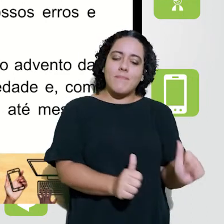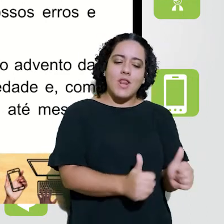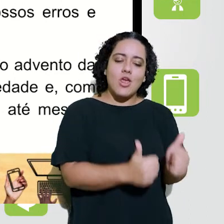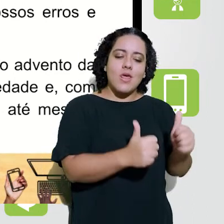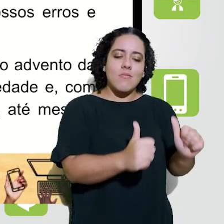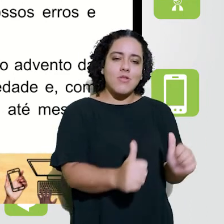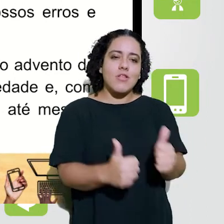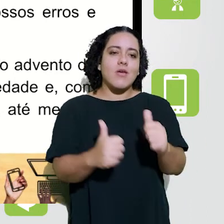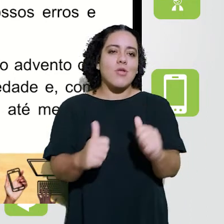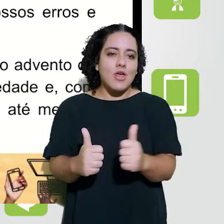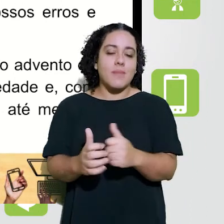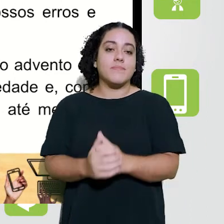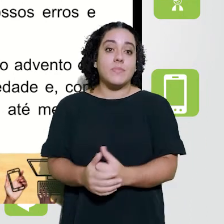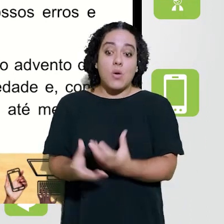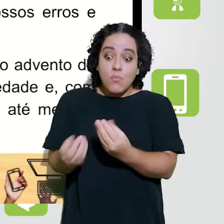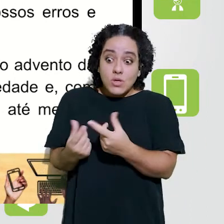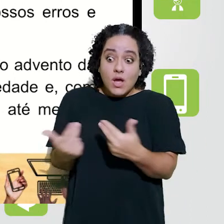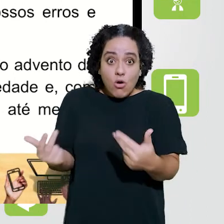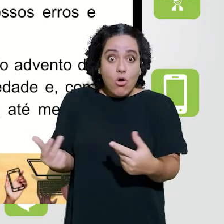tudo.